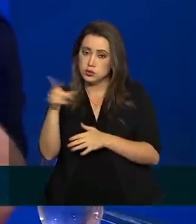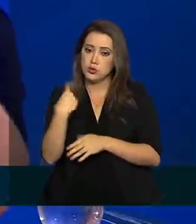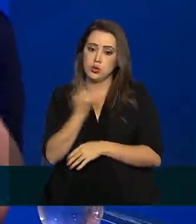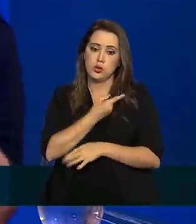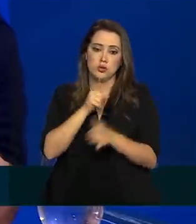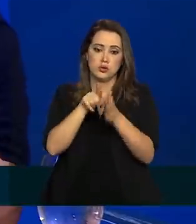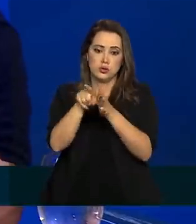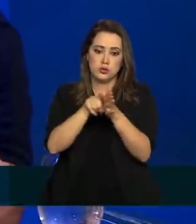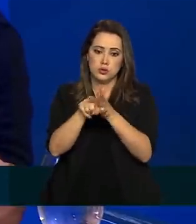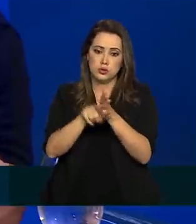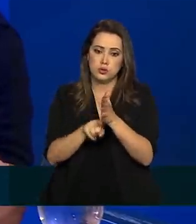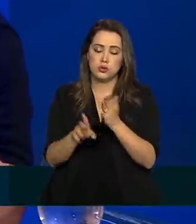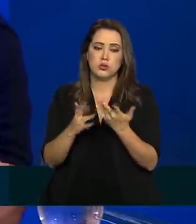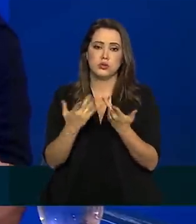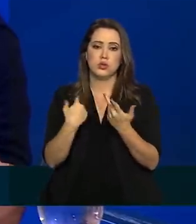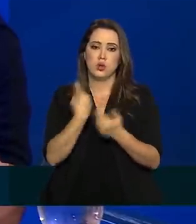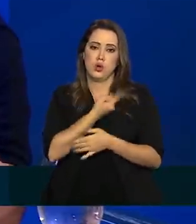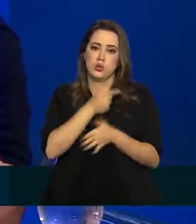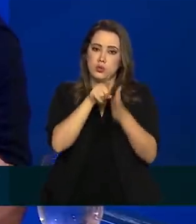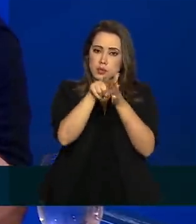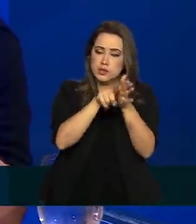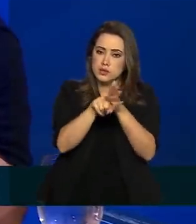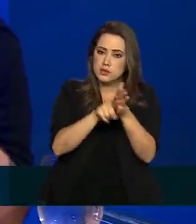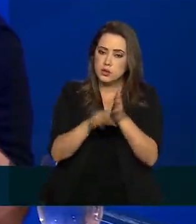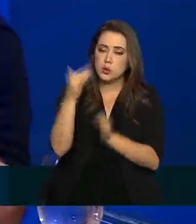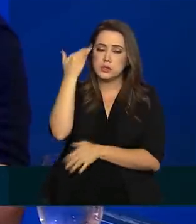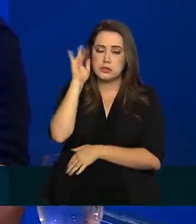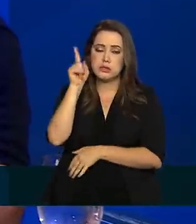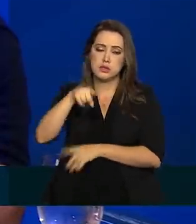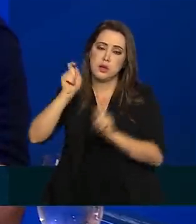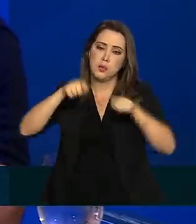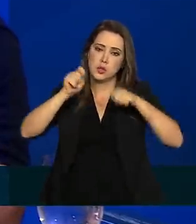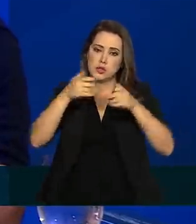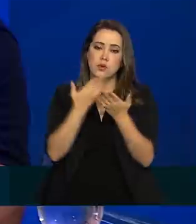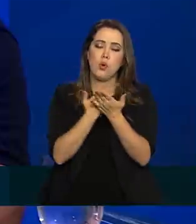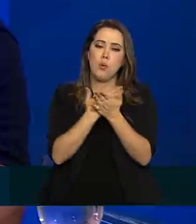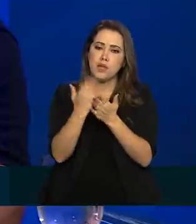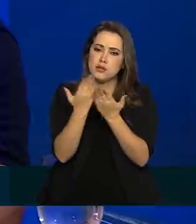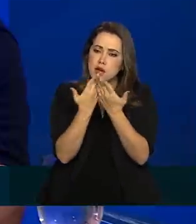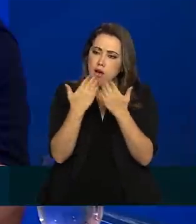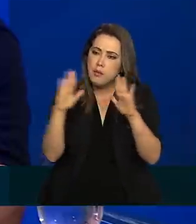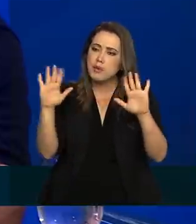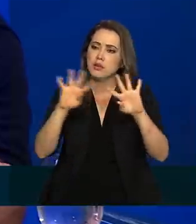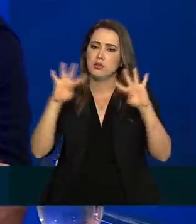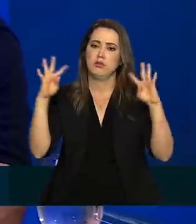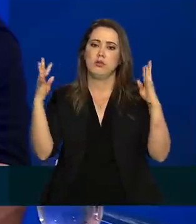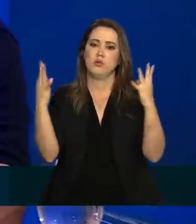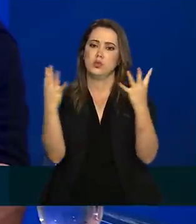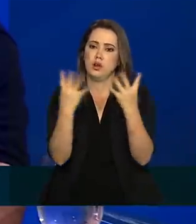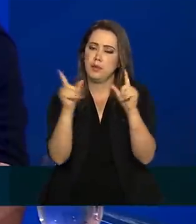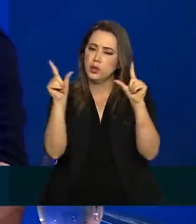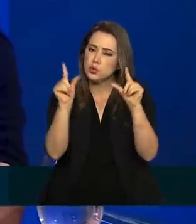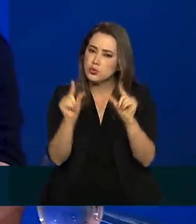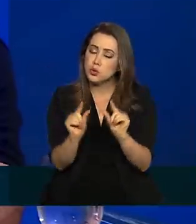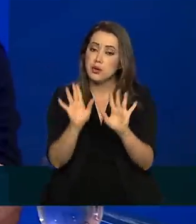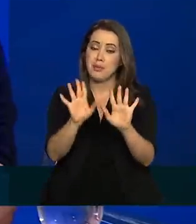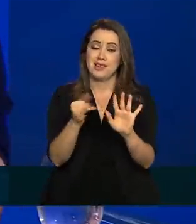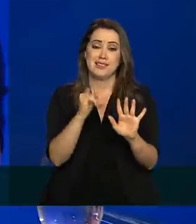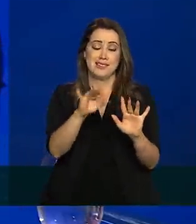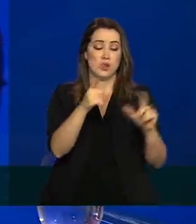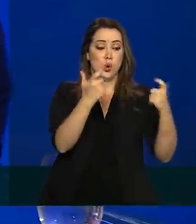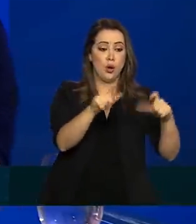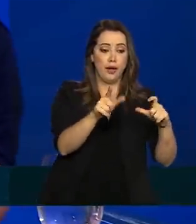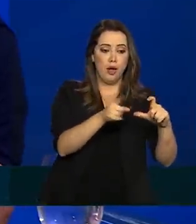pesquisadores, deve ter outros que pensam diferente, entendemos que é possível começar um plano de flexibilização. Nos lugares em que a curva está